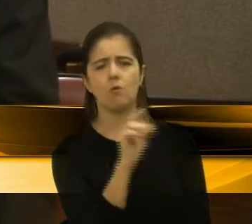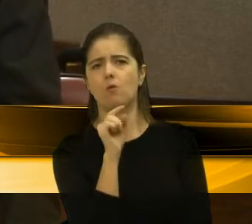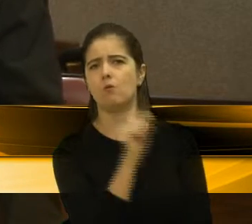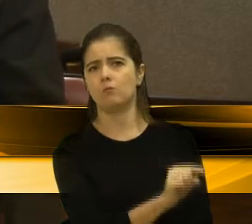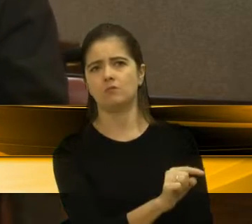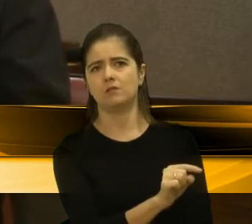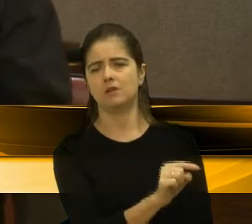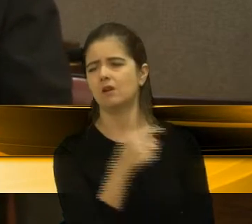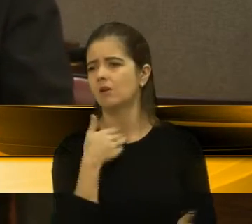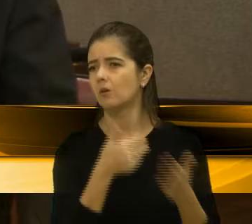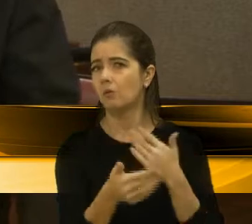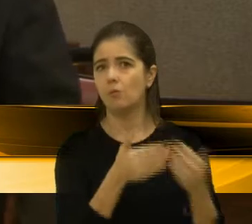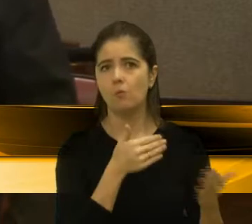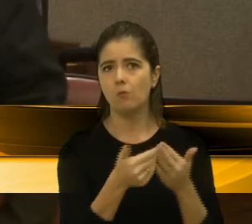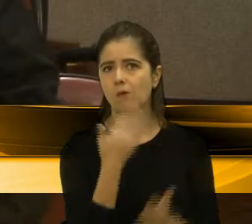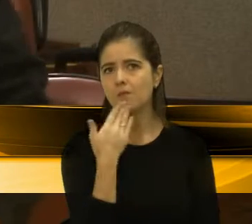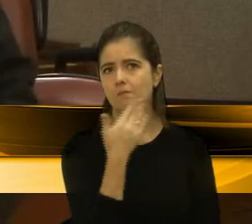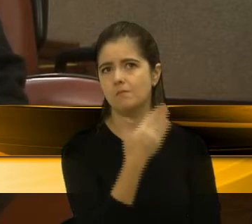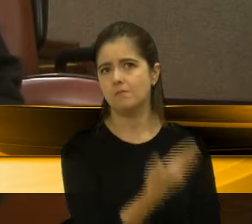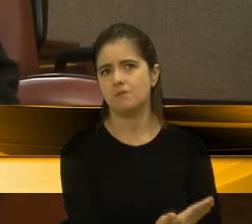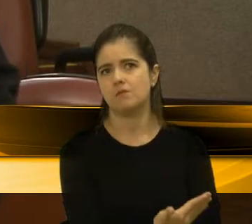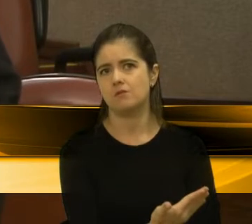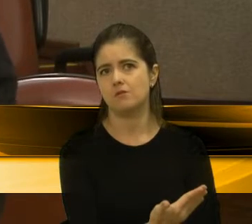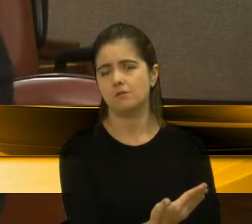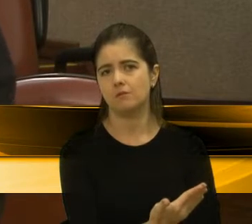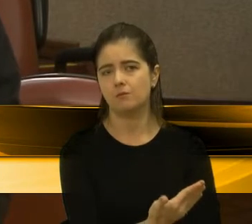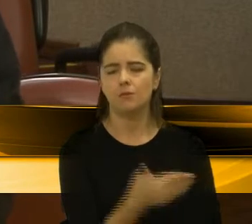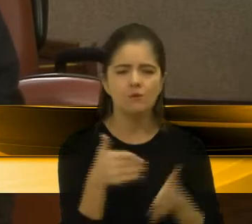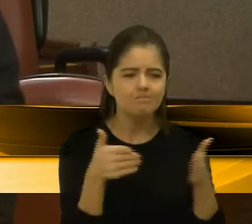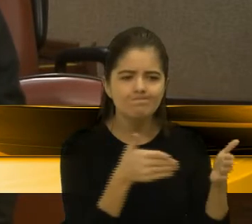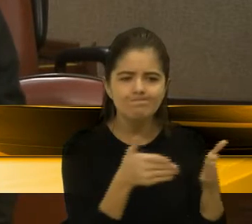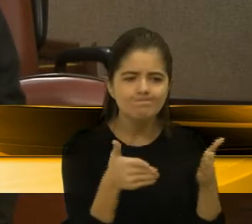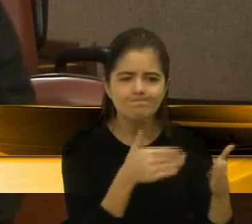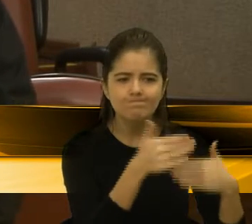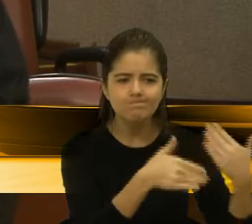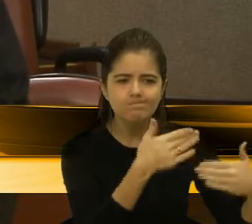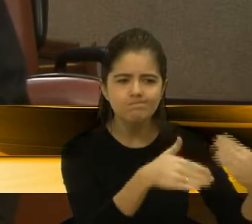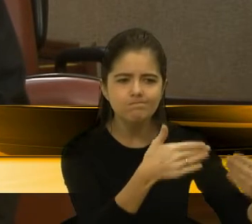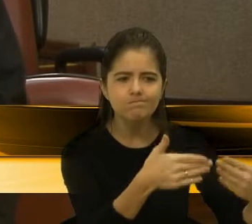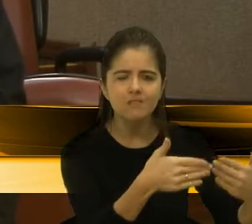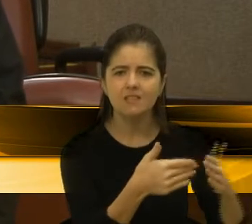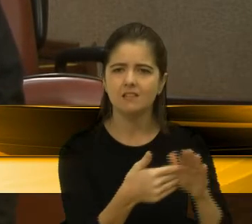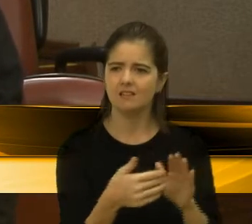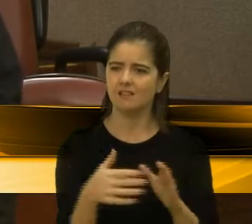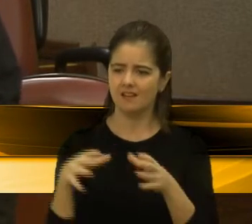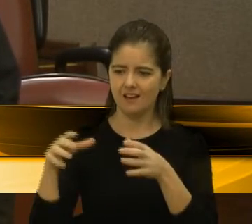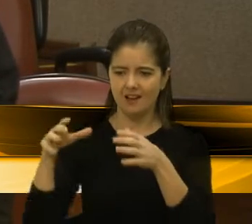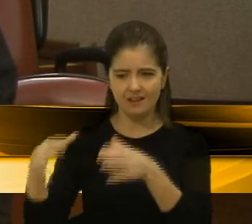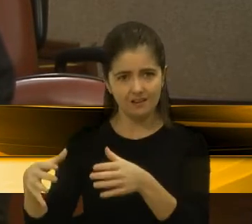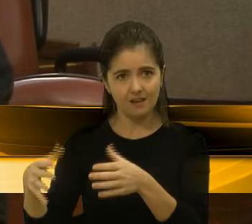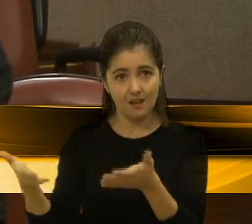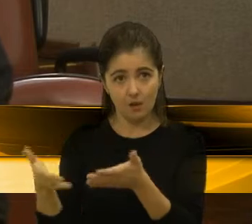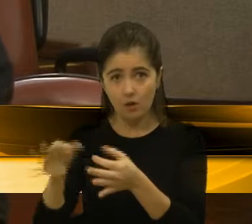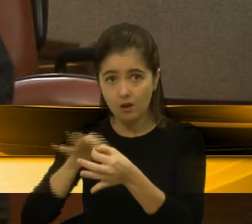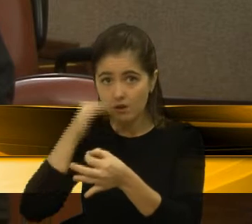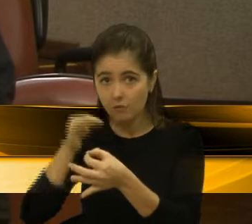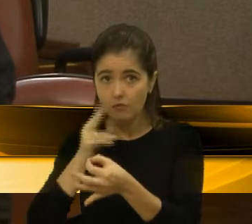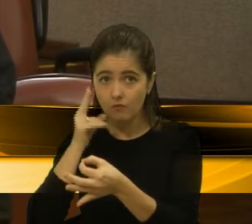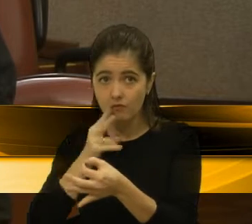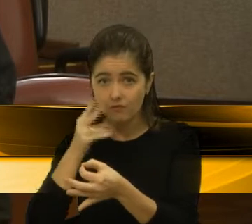a qualquer encaminhamento, no sentido de retirar Caxias da região da uva e do vinho.